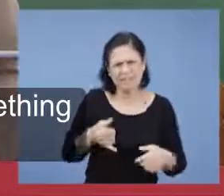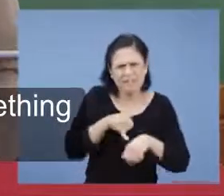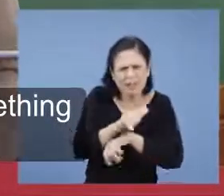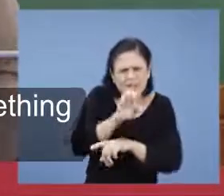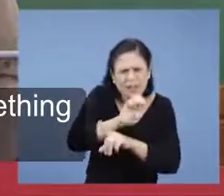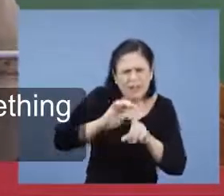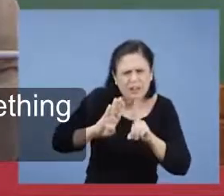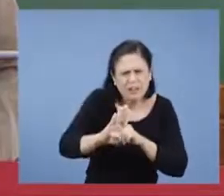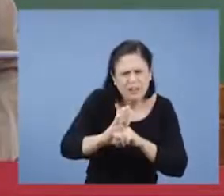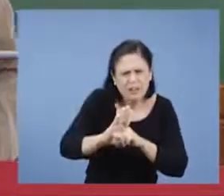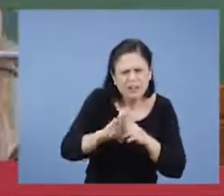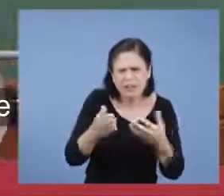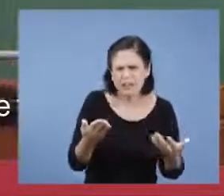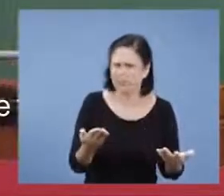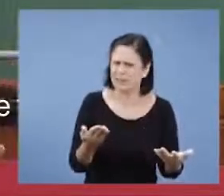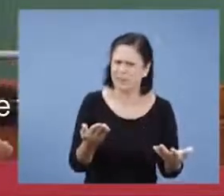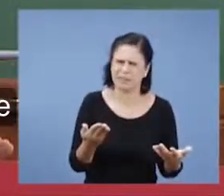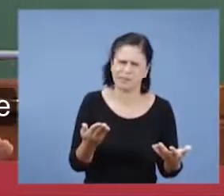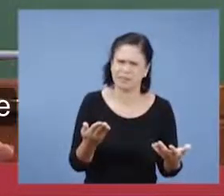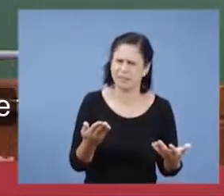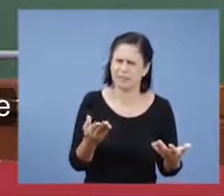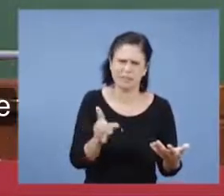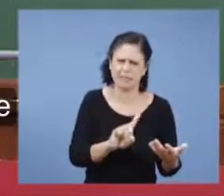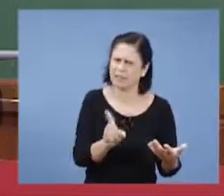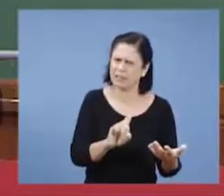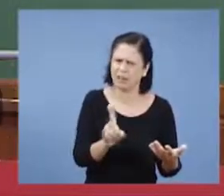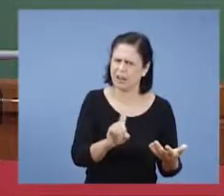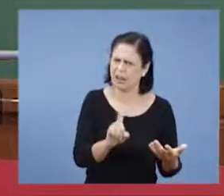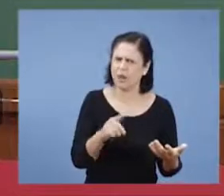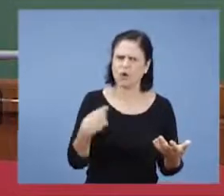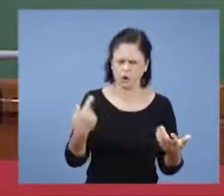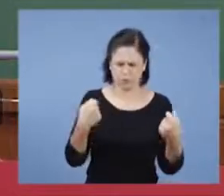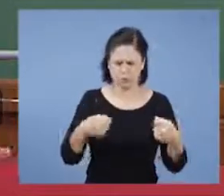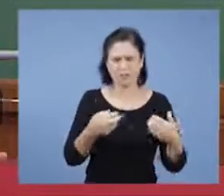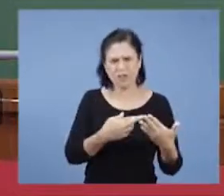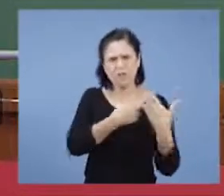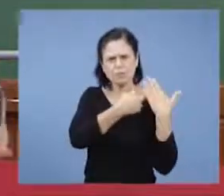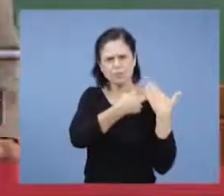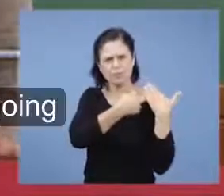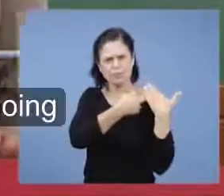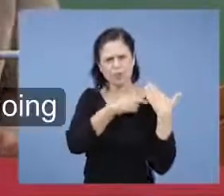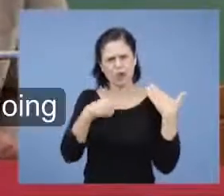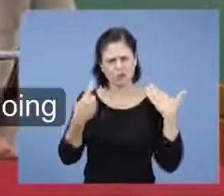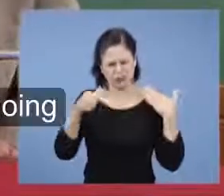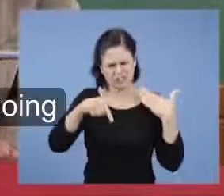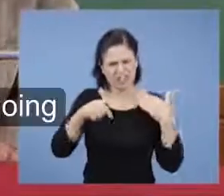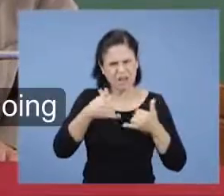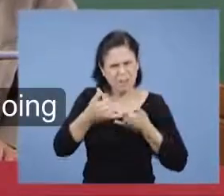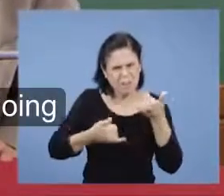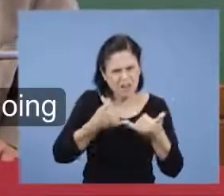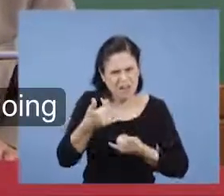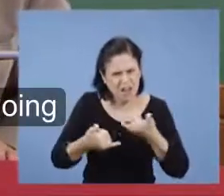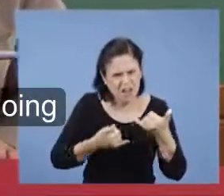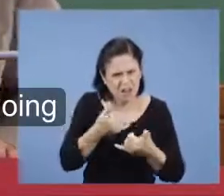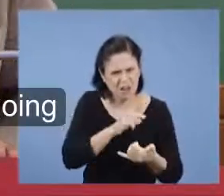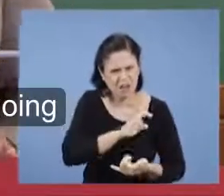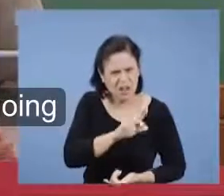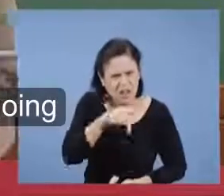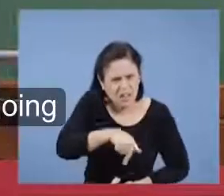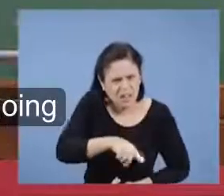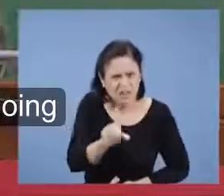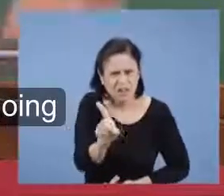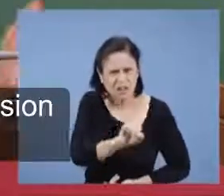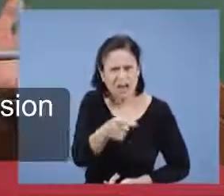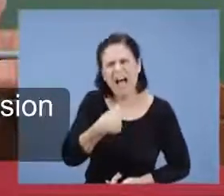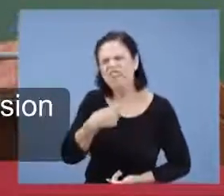Então, isso é outra coisa. Nós temos que ser claros naquilo que estamos fazendo. Aqui estamos dizendo, nós não estamos brincando de religião.